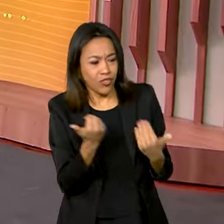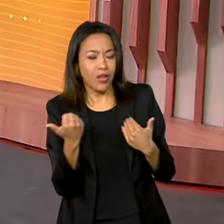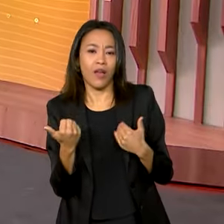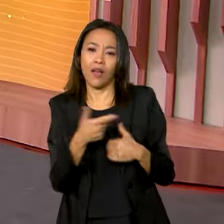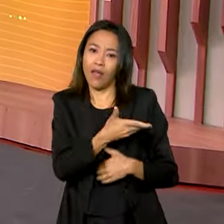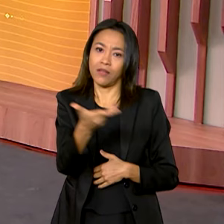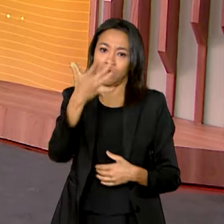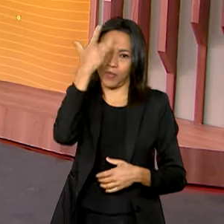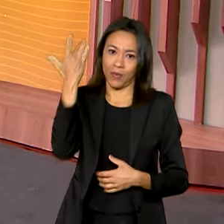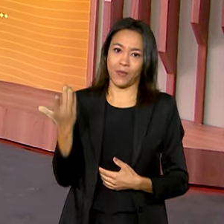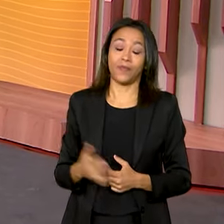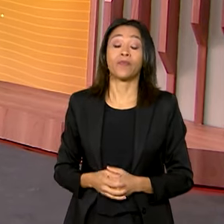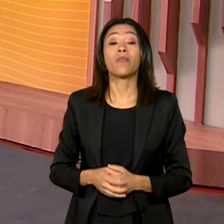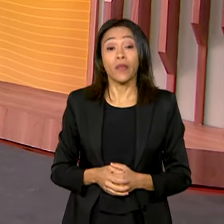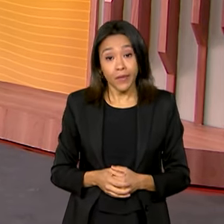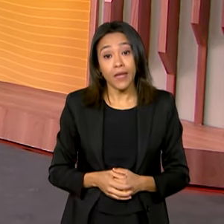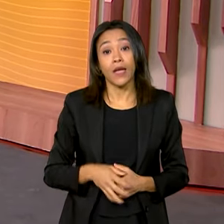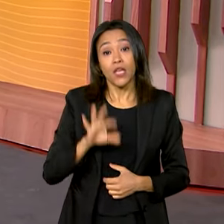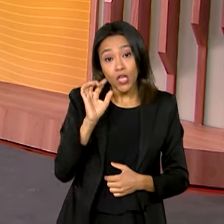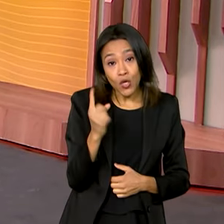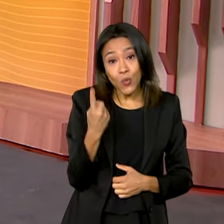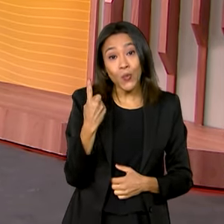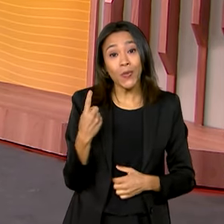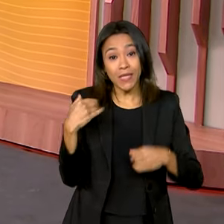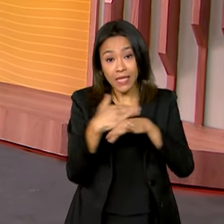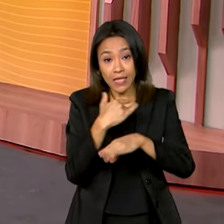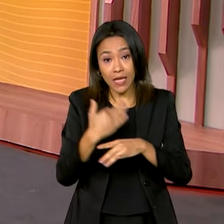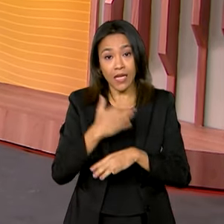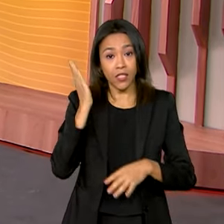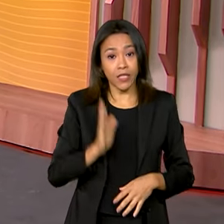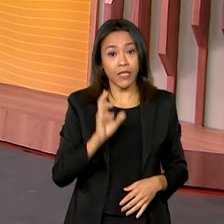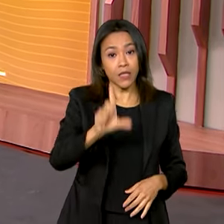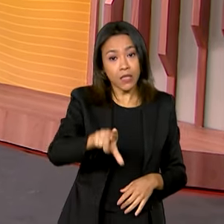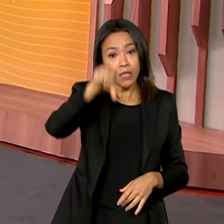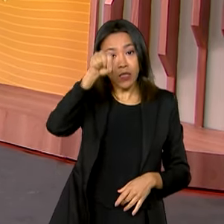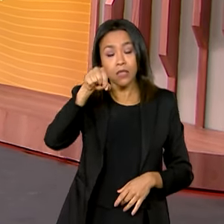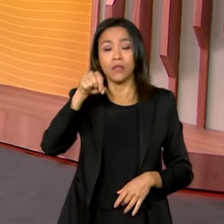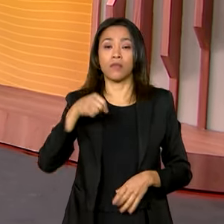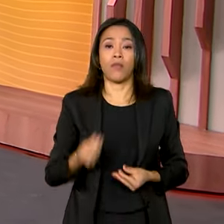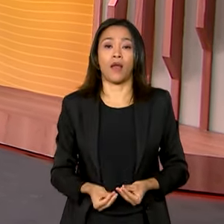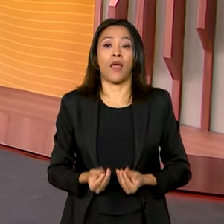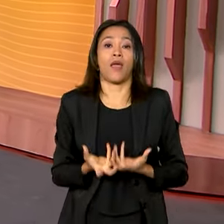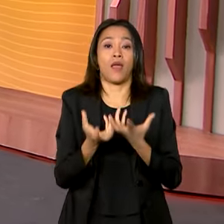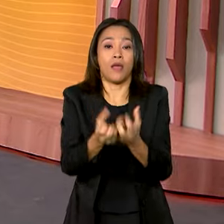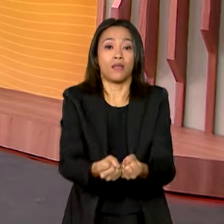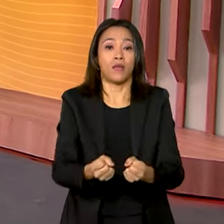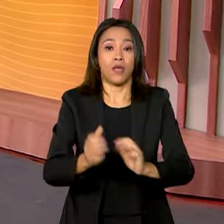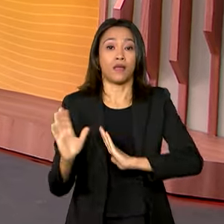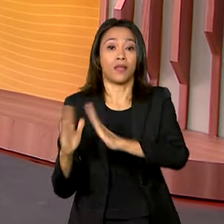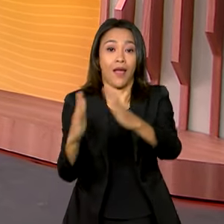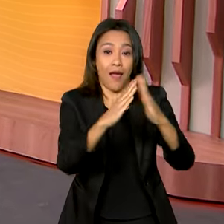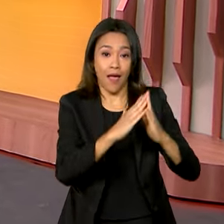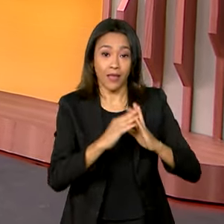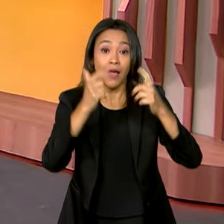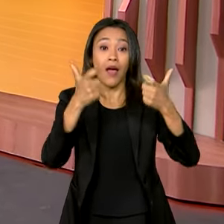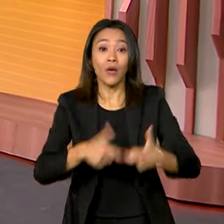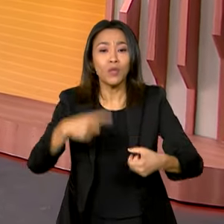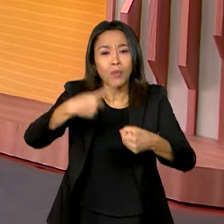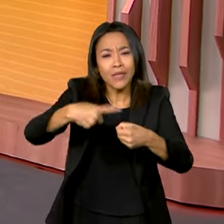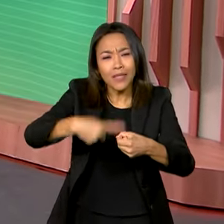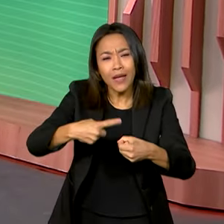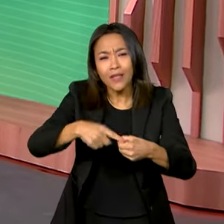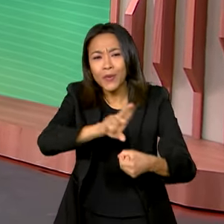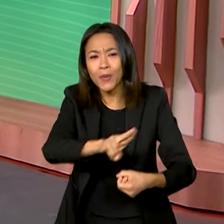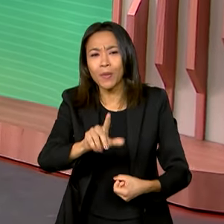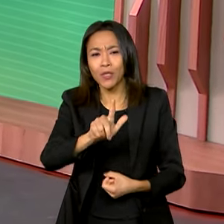Pois é, e uma das cidades contempladas com nova moradia do Minha Casa Minha Vida é a Aparecida de Goiânia, em Goiás. Então,